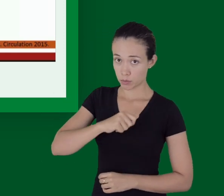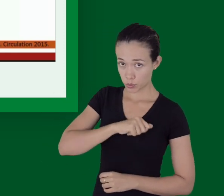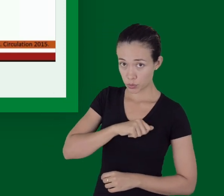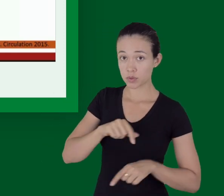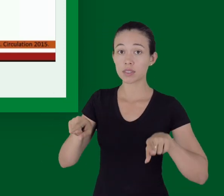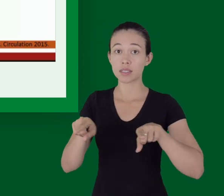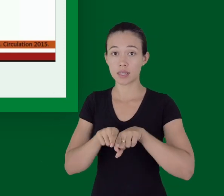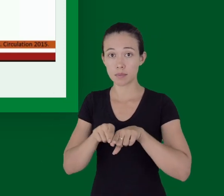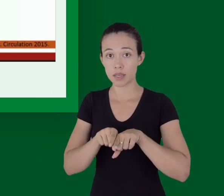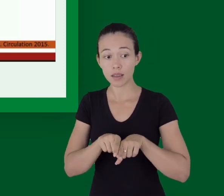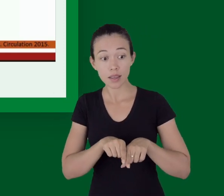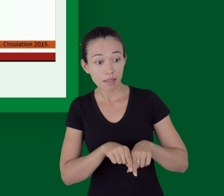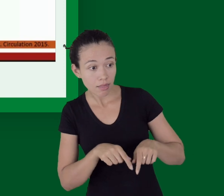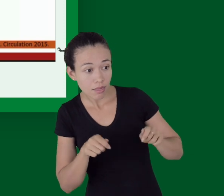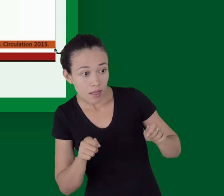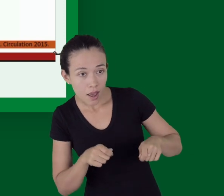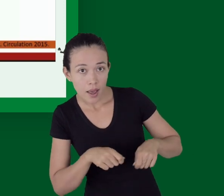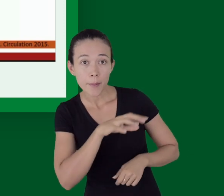pede ajuda